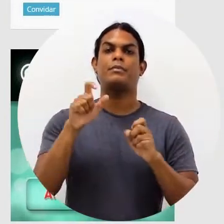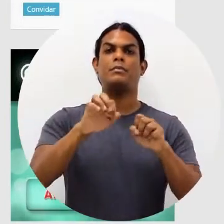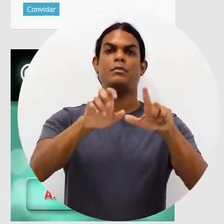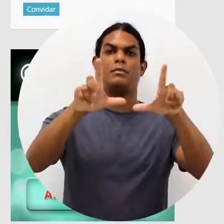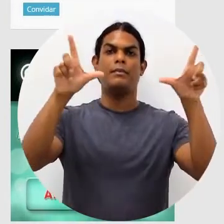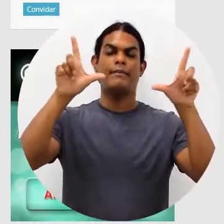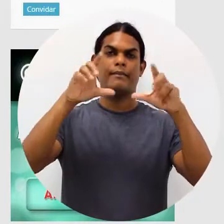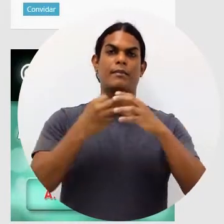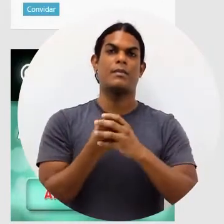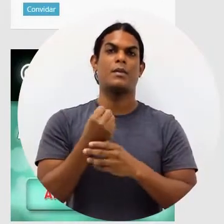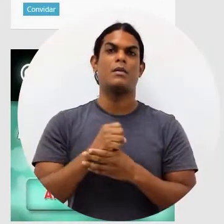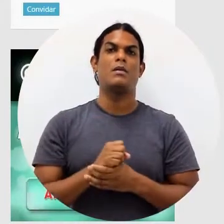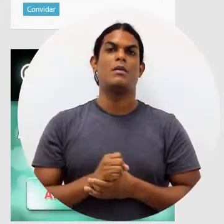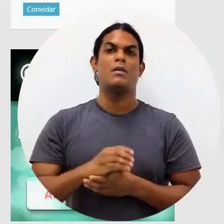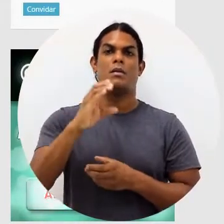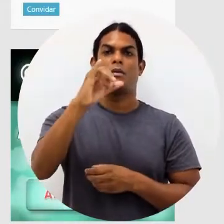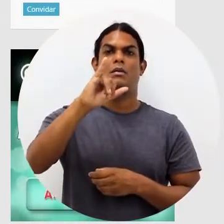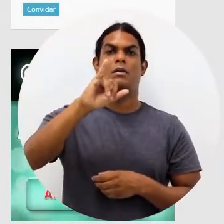Flashcards.